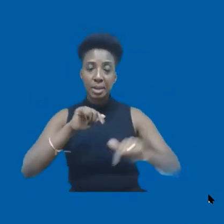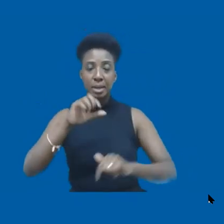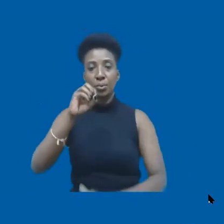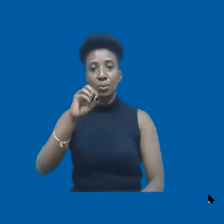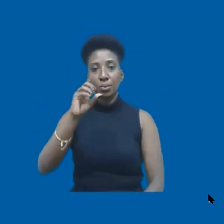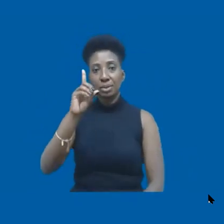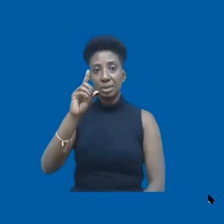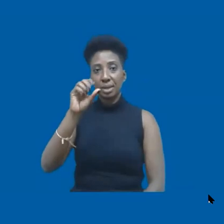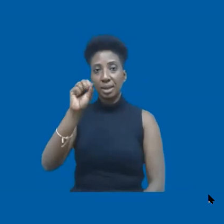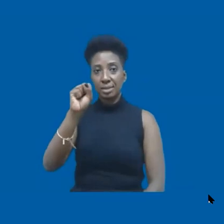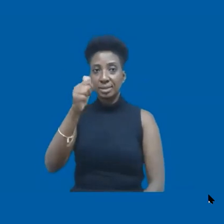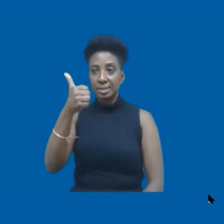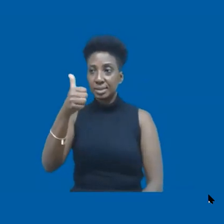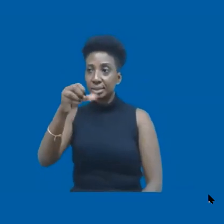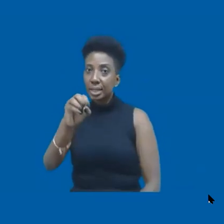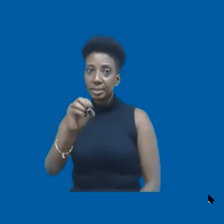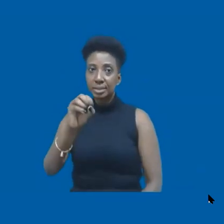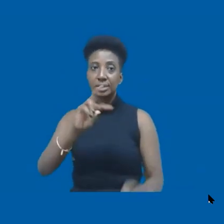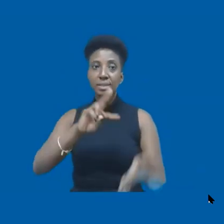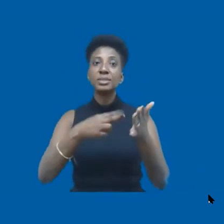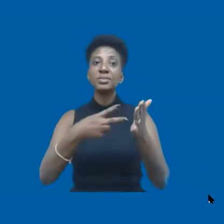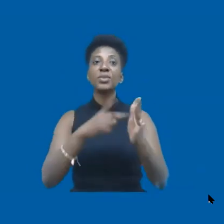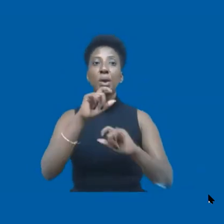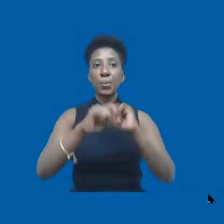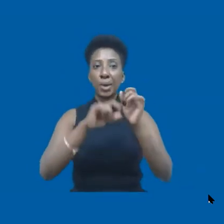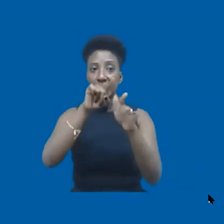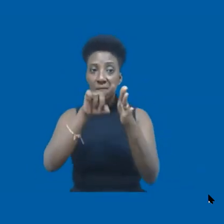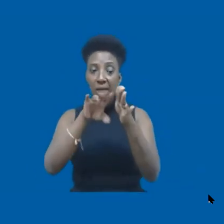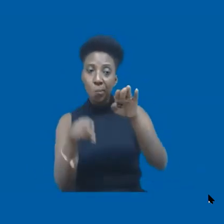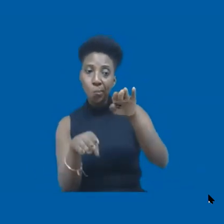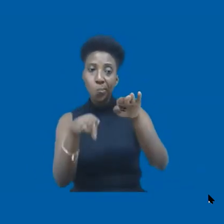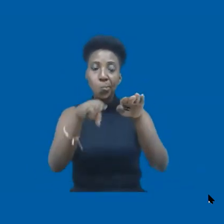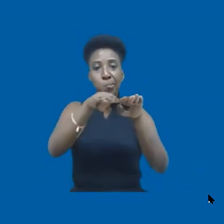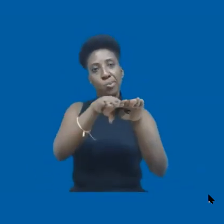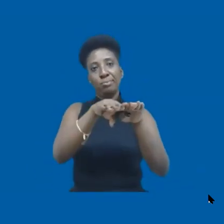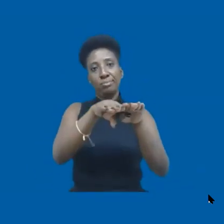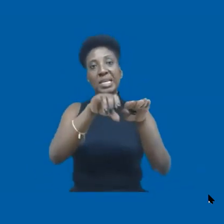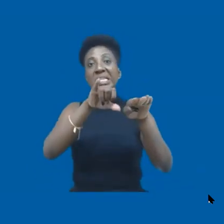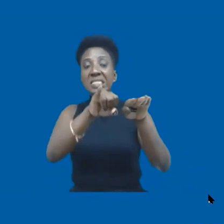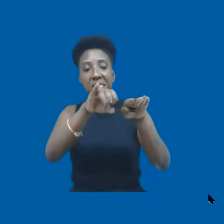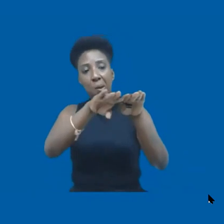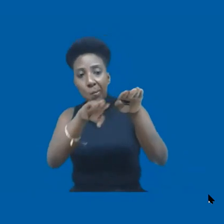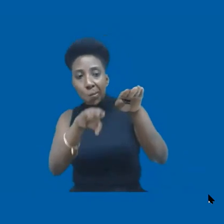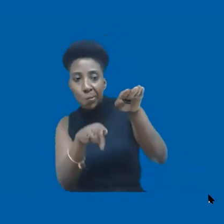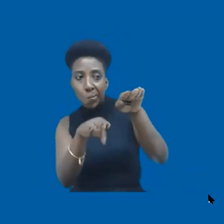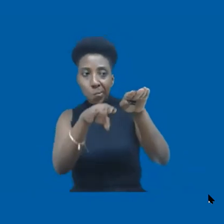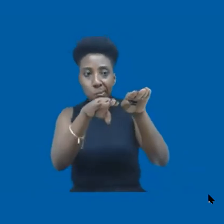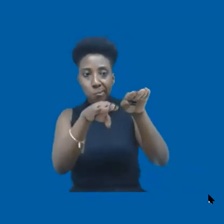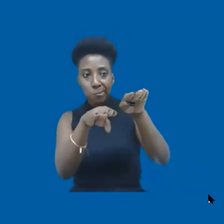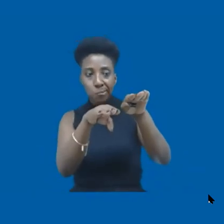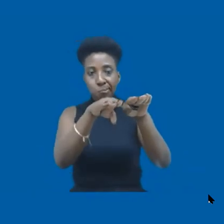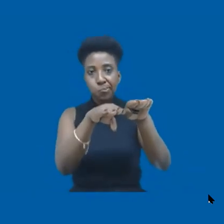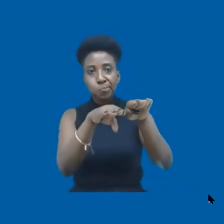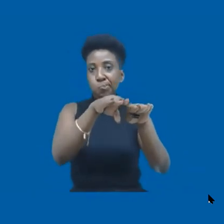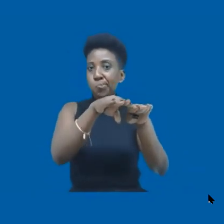criado o ODS-10, que é a diminuição das desigualdades sociais. Sem a diminuição das desigualdades sociais,